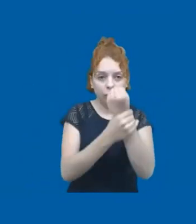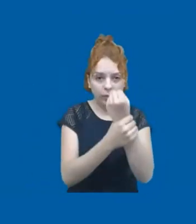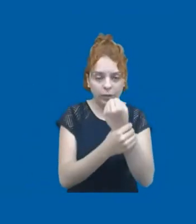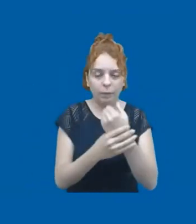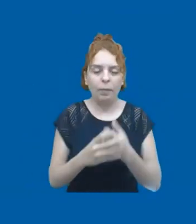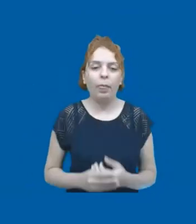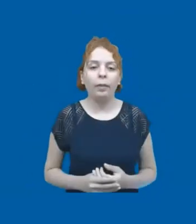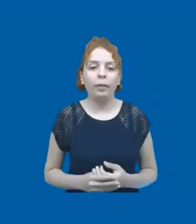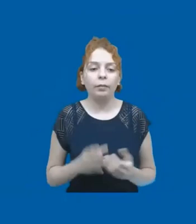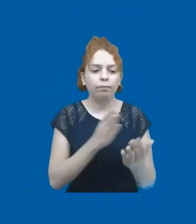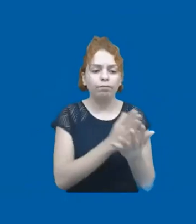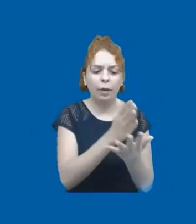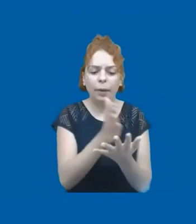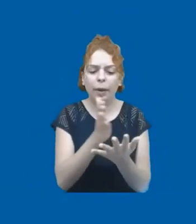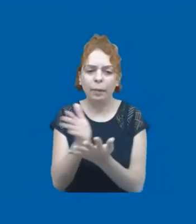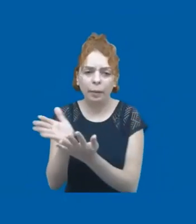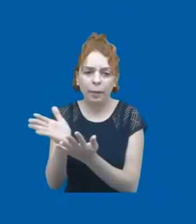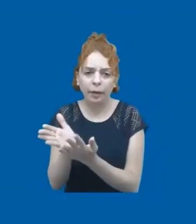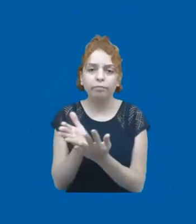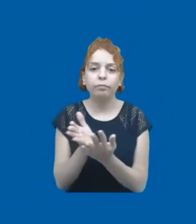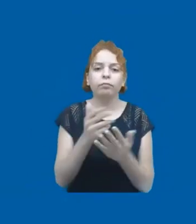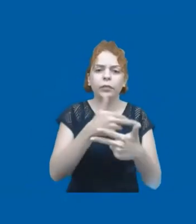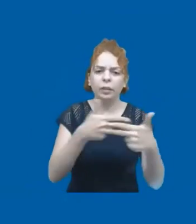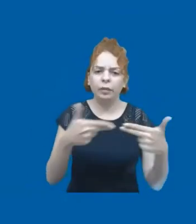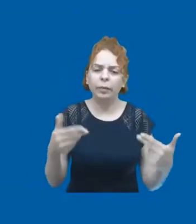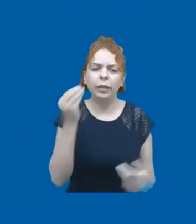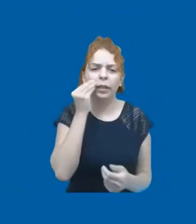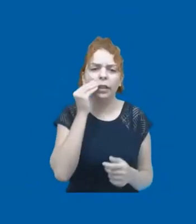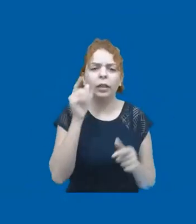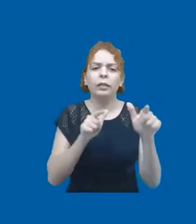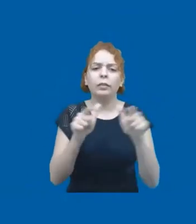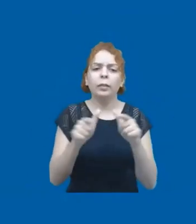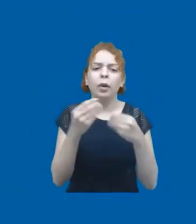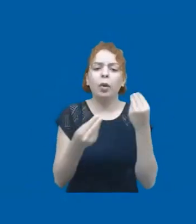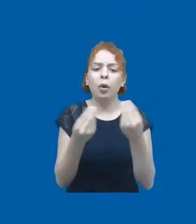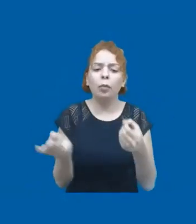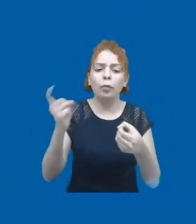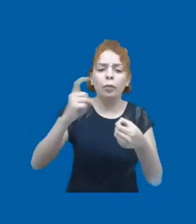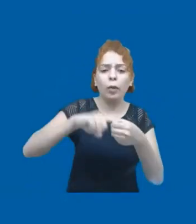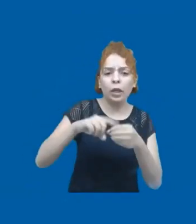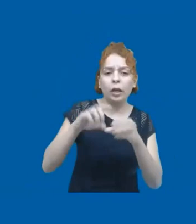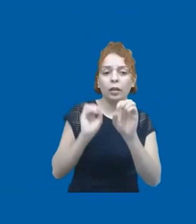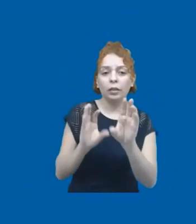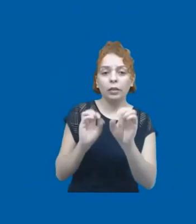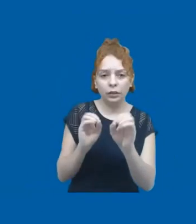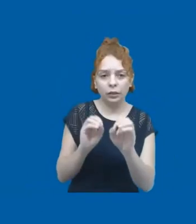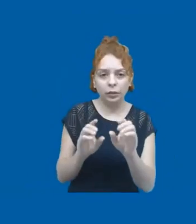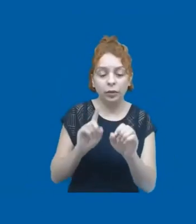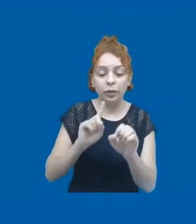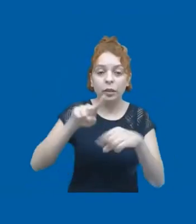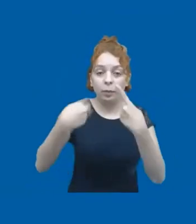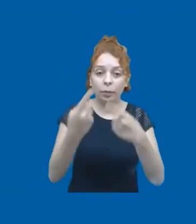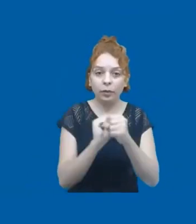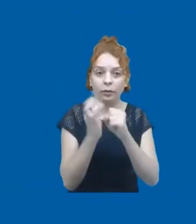Há vários caminhos aí para a gente tentar trabalhar essa retomada do ensino nesse contexto pós-pandêmico. O primeiro,